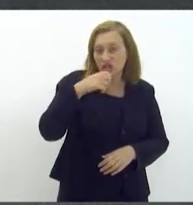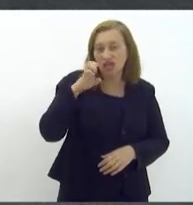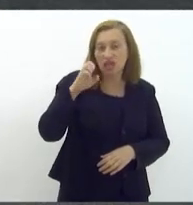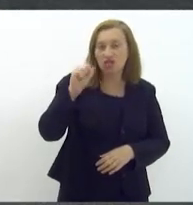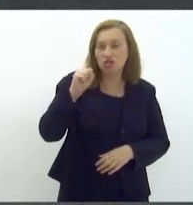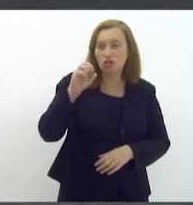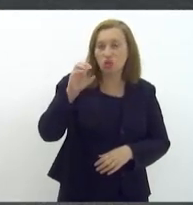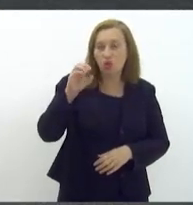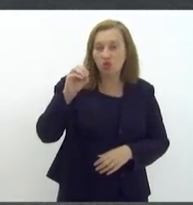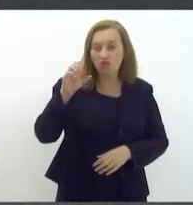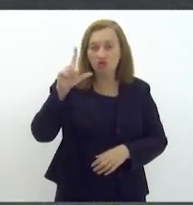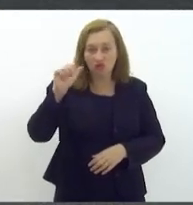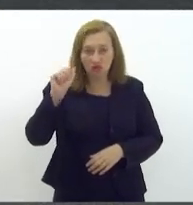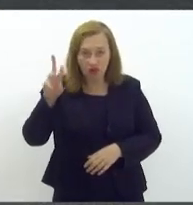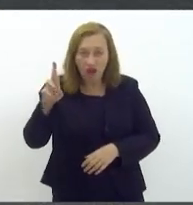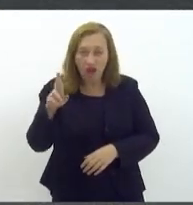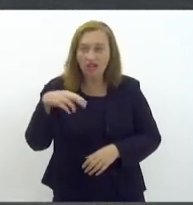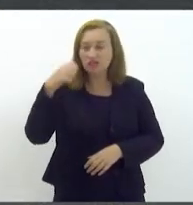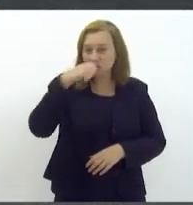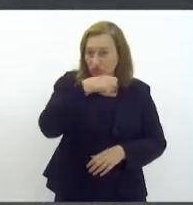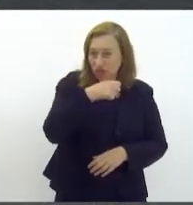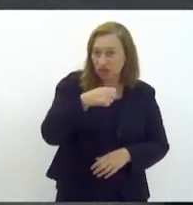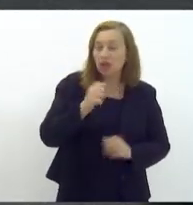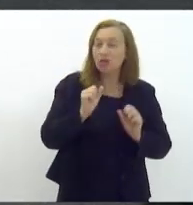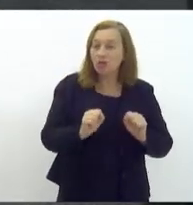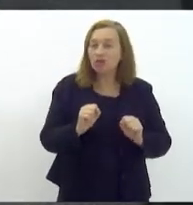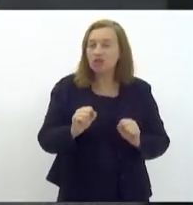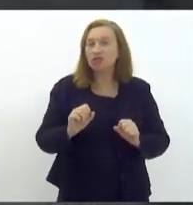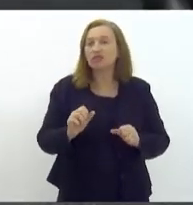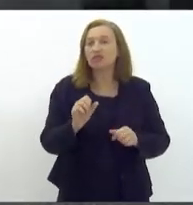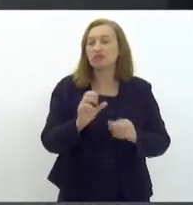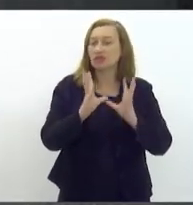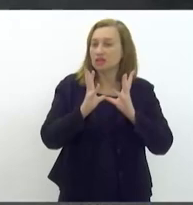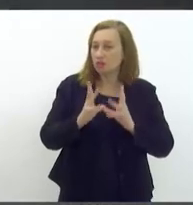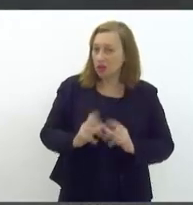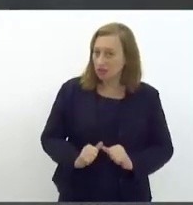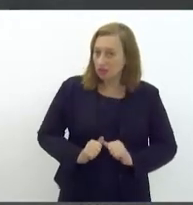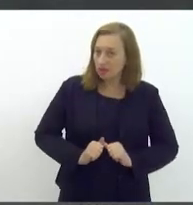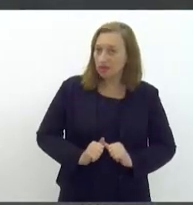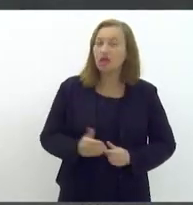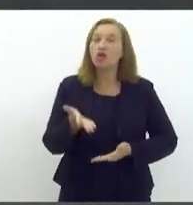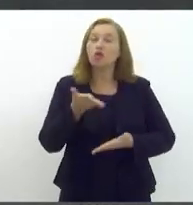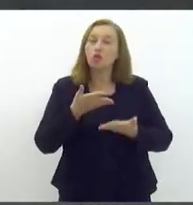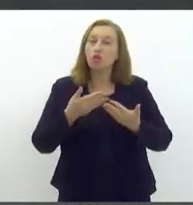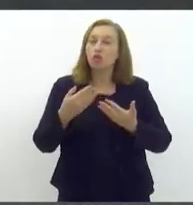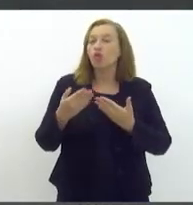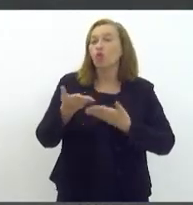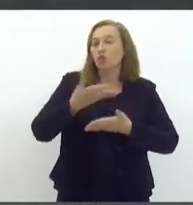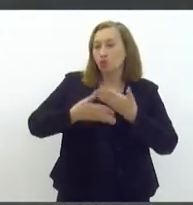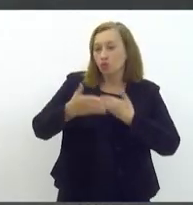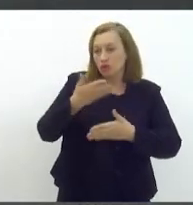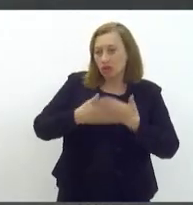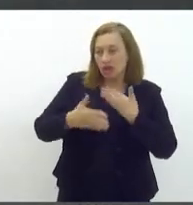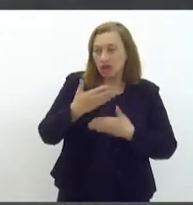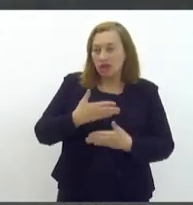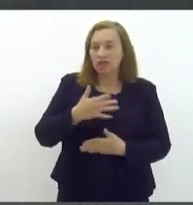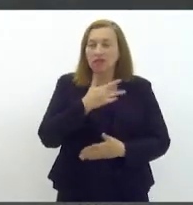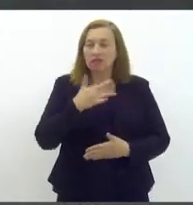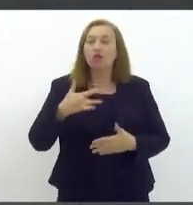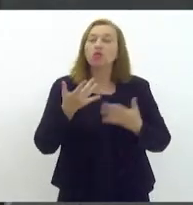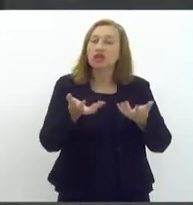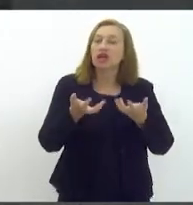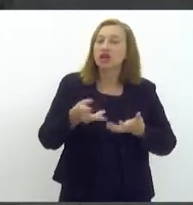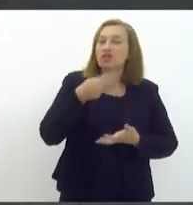possam, desde o início, realizar uma atividade que cuide da sua saúde. Então, eu quero aqui